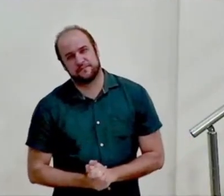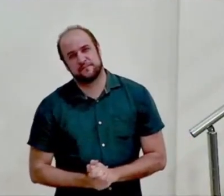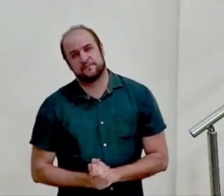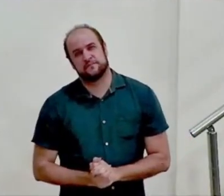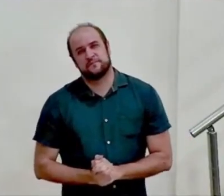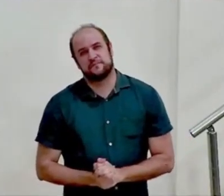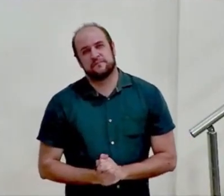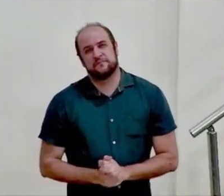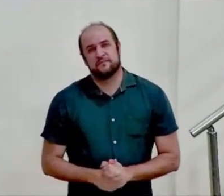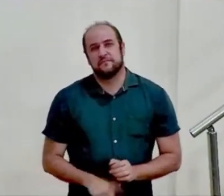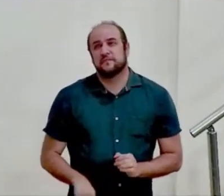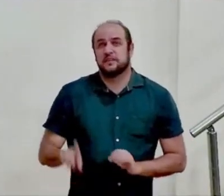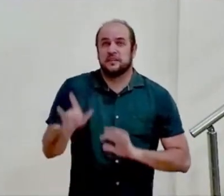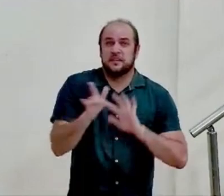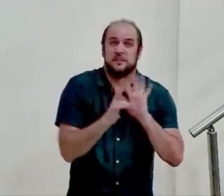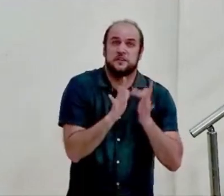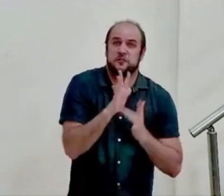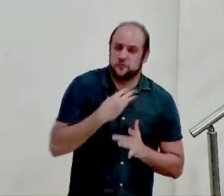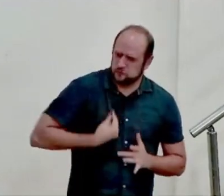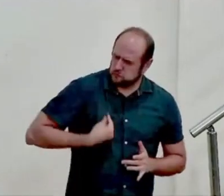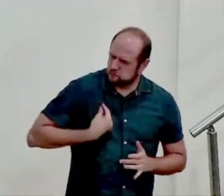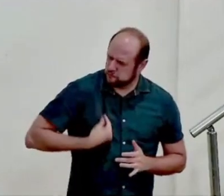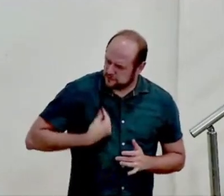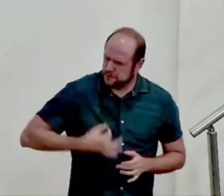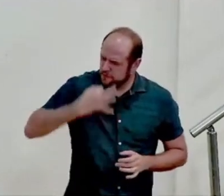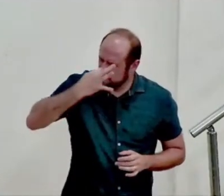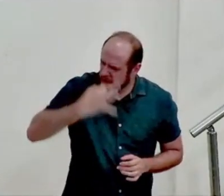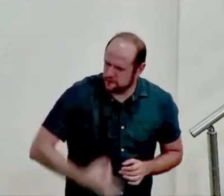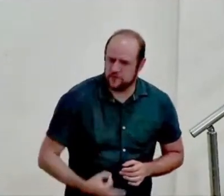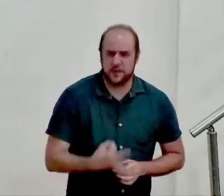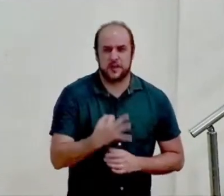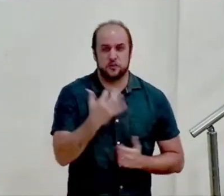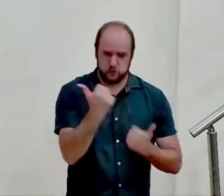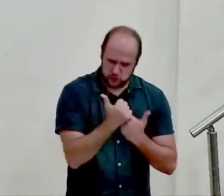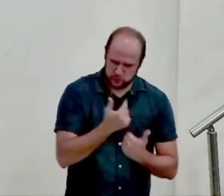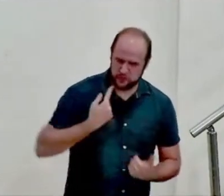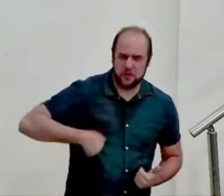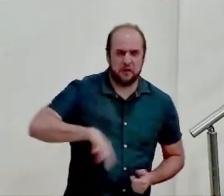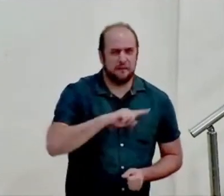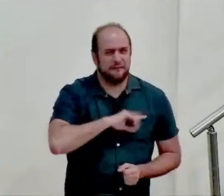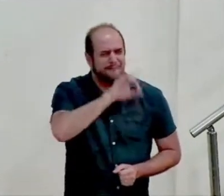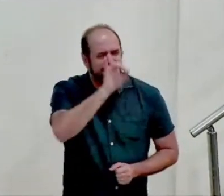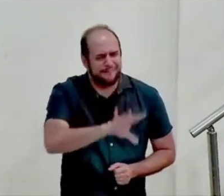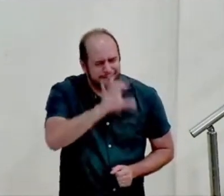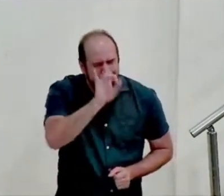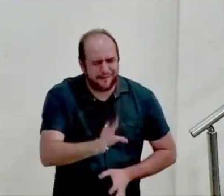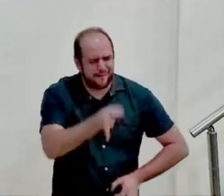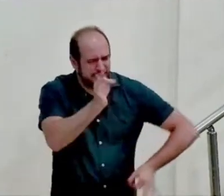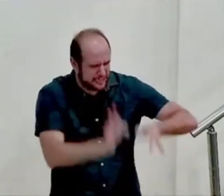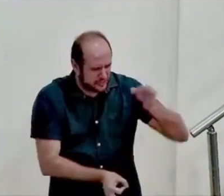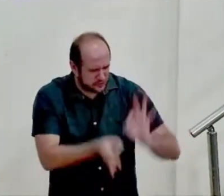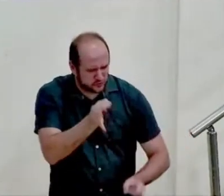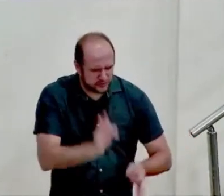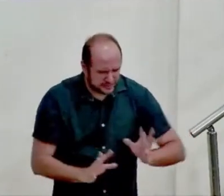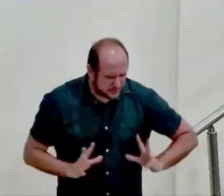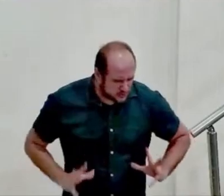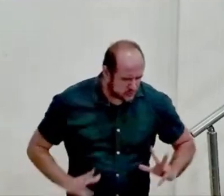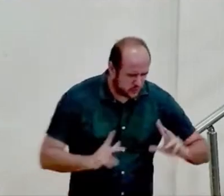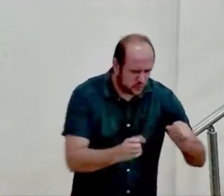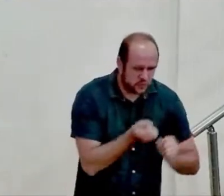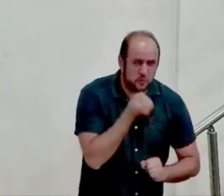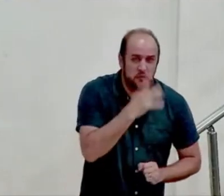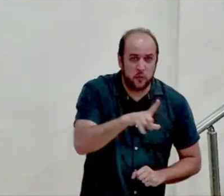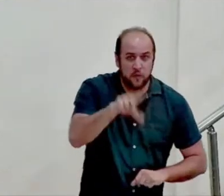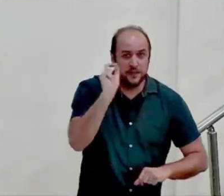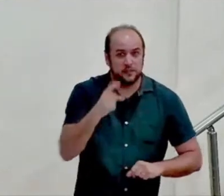Ele viveu em seu nome Ele viveu em meu nome cada momento de justiça toda boa escolha que